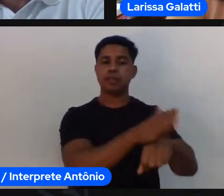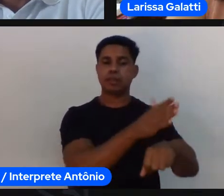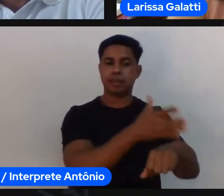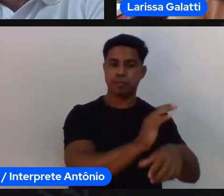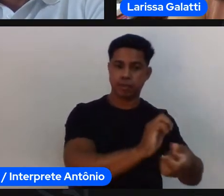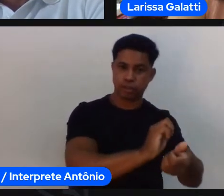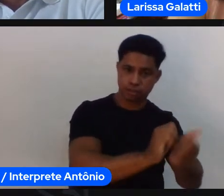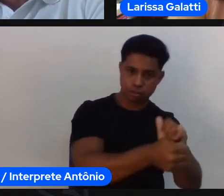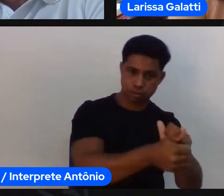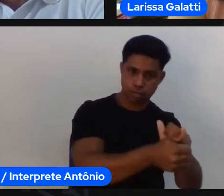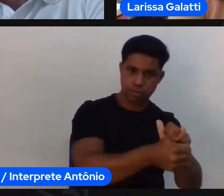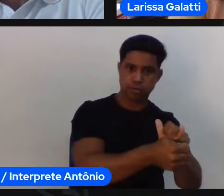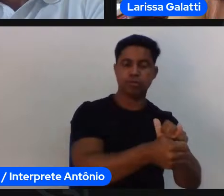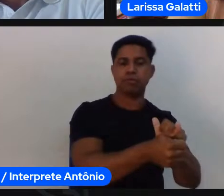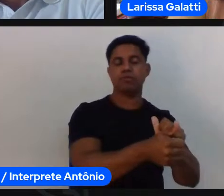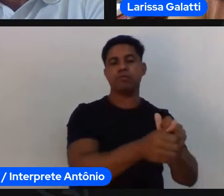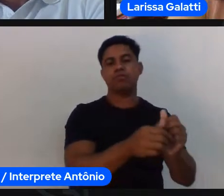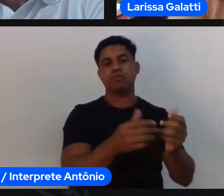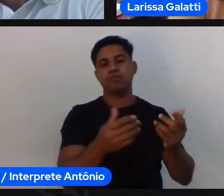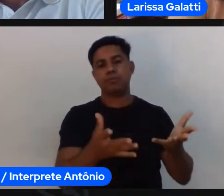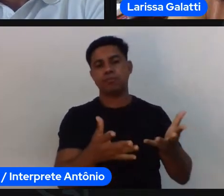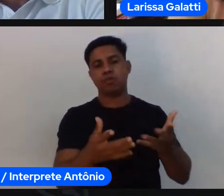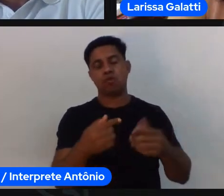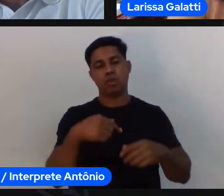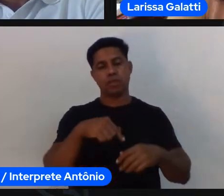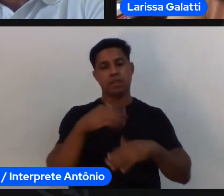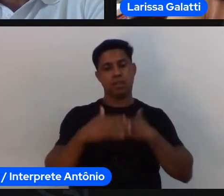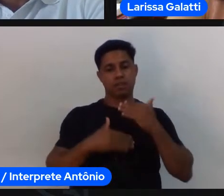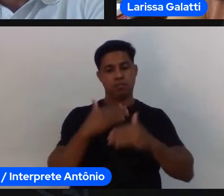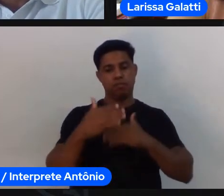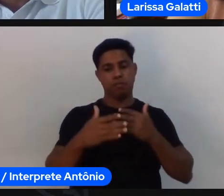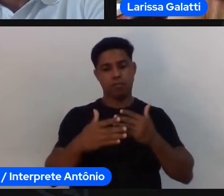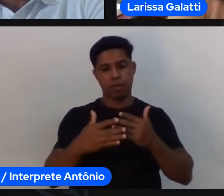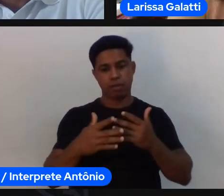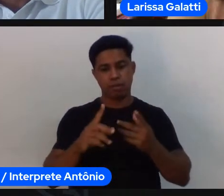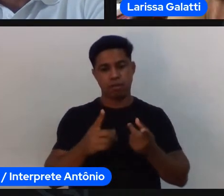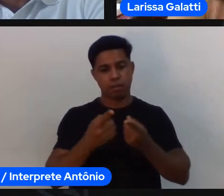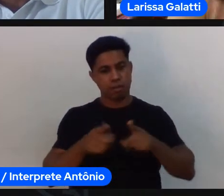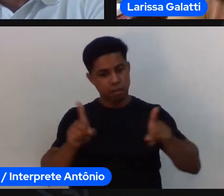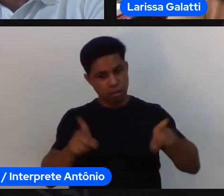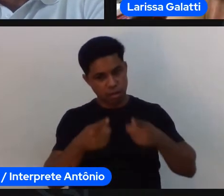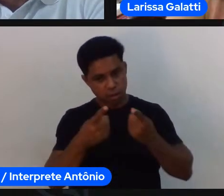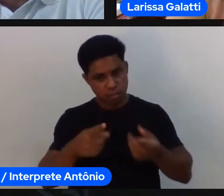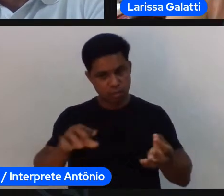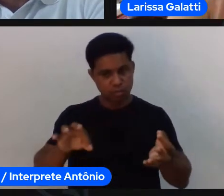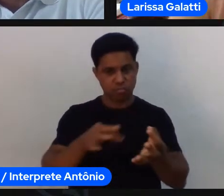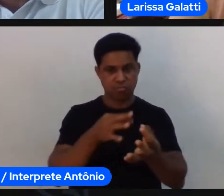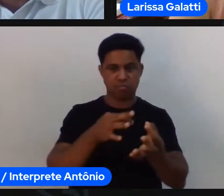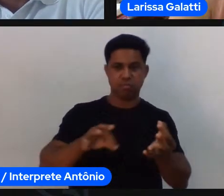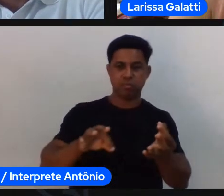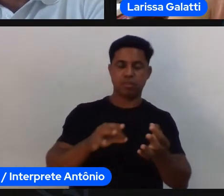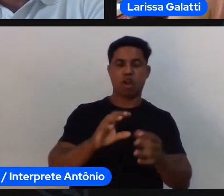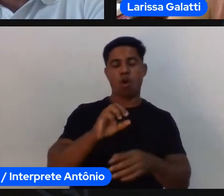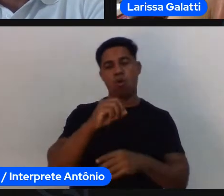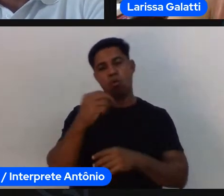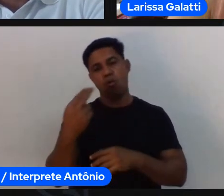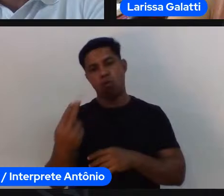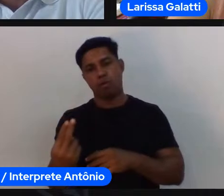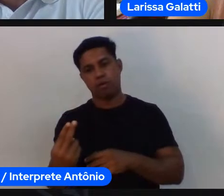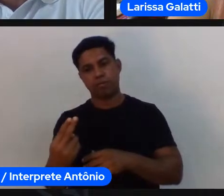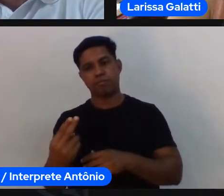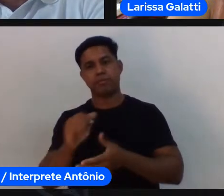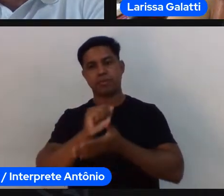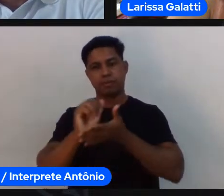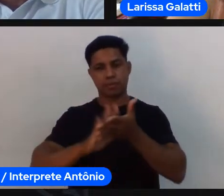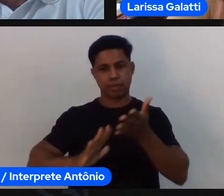desenvolvimento geral inclusive eu engajar melhor nas outras atividades como a escola e eu falo quem não tem nota não é bem-vindo